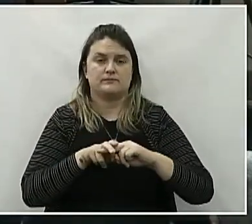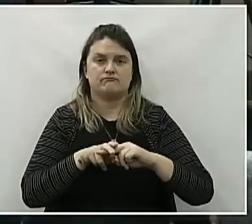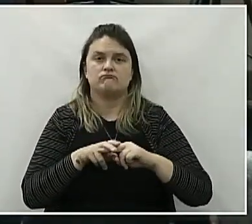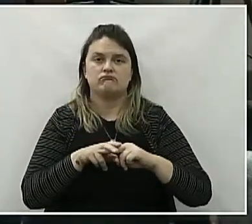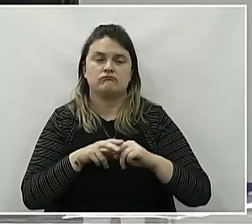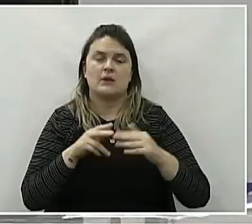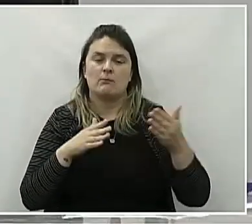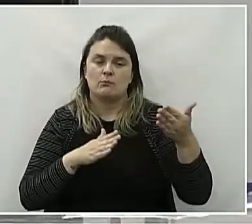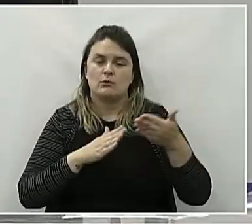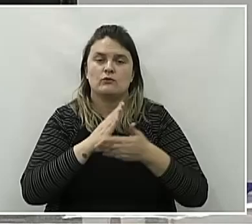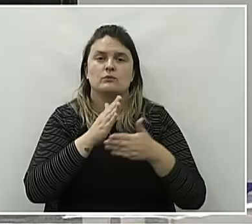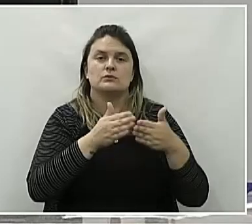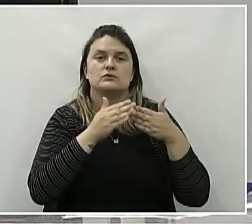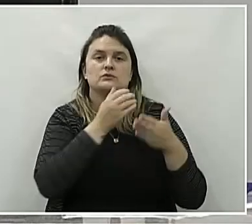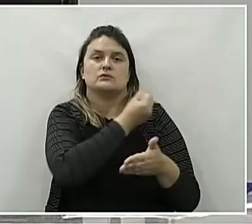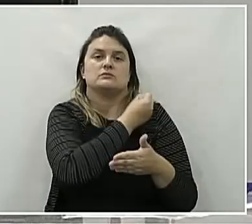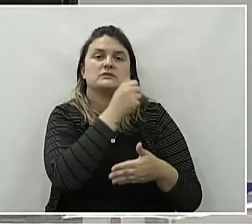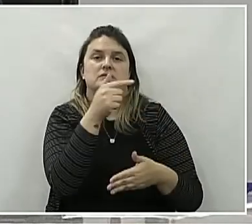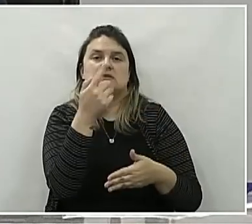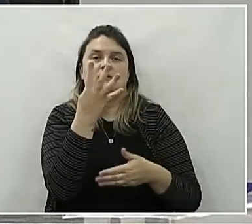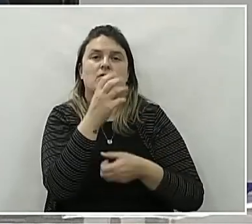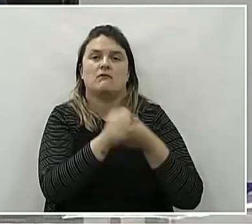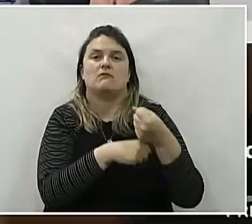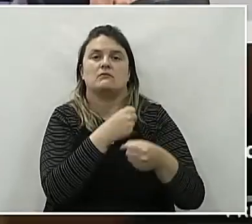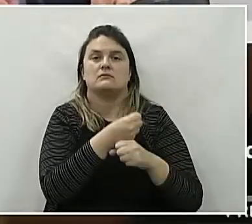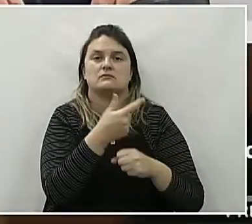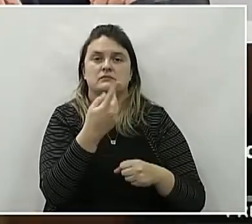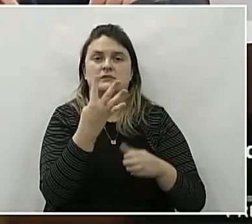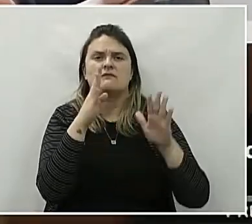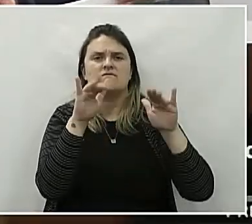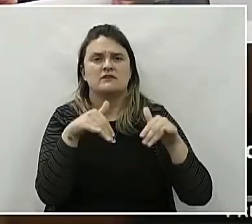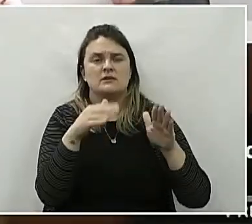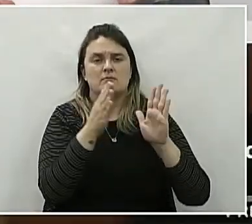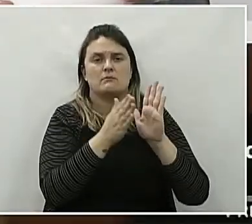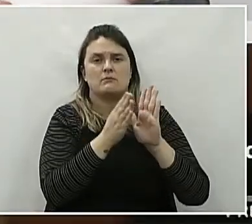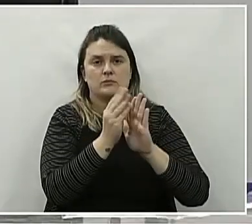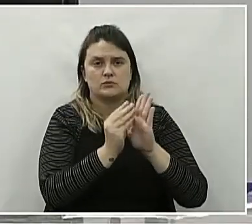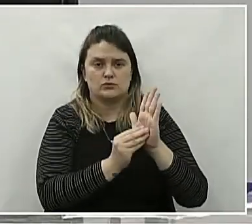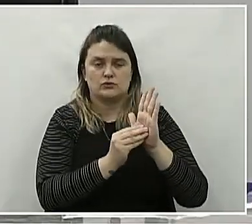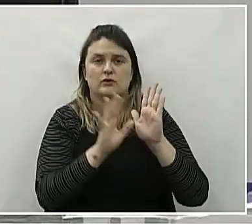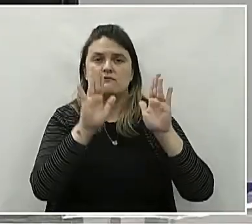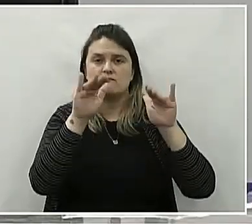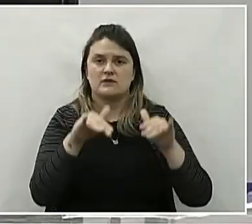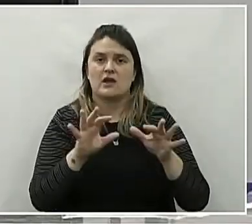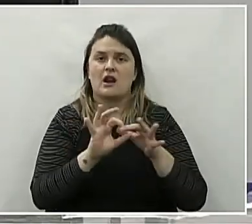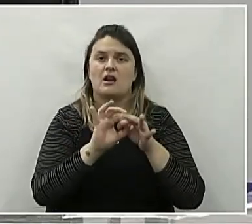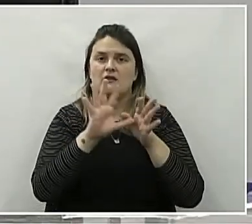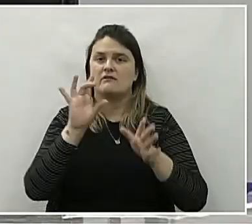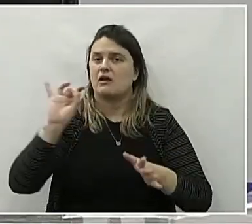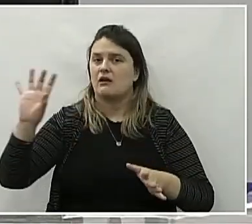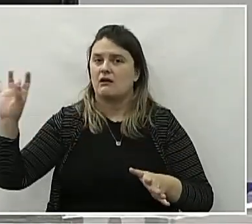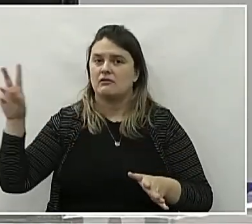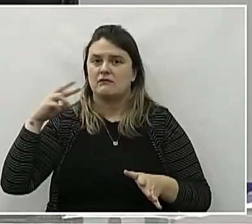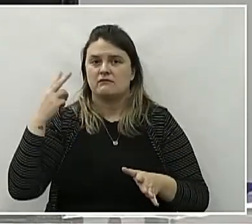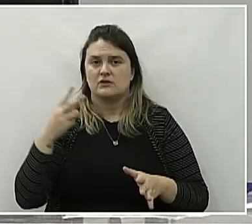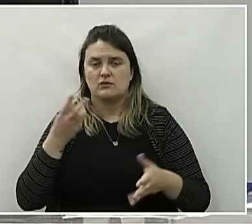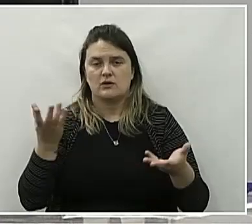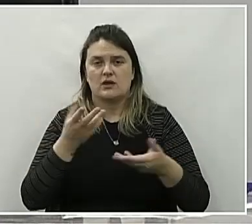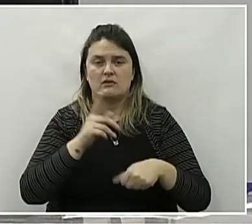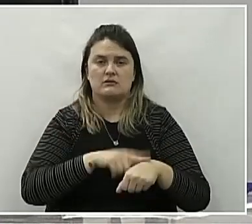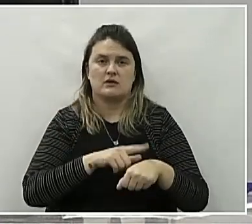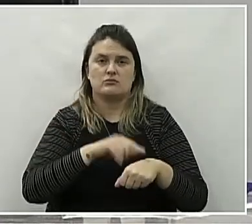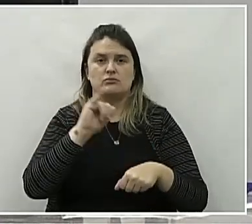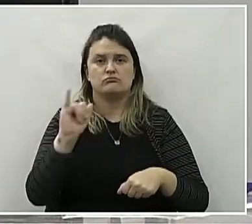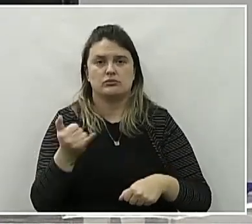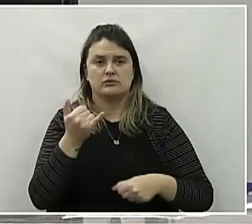Está aprovado o requerimento do número 74 de 2024. Fim da ordem do dia, senhor presidente. Com o fim da ordem do dia, eu deixo livre a palavra aos nobres edis que